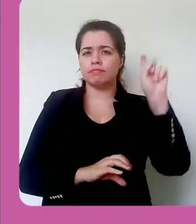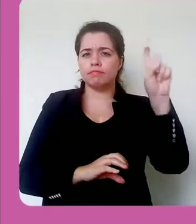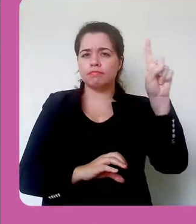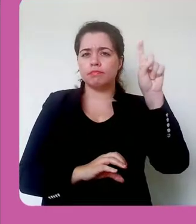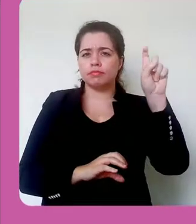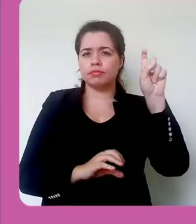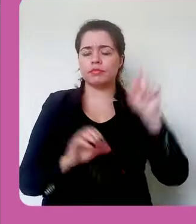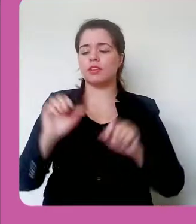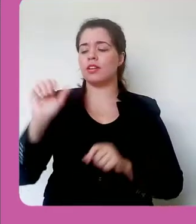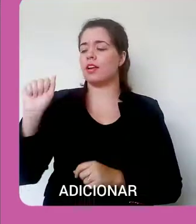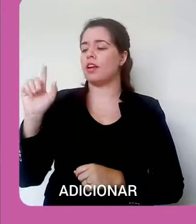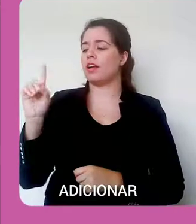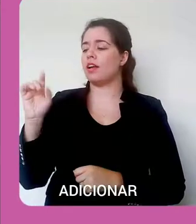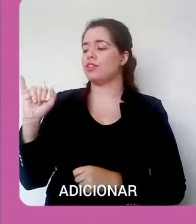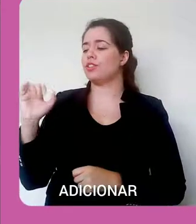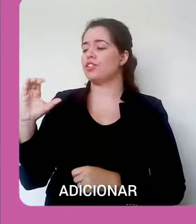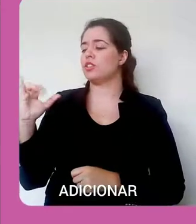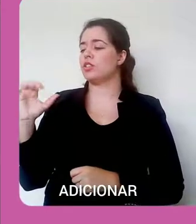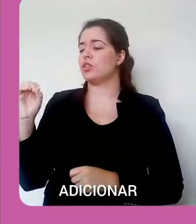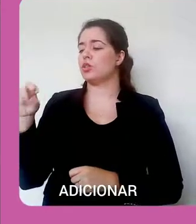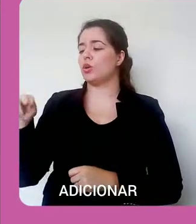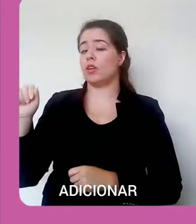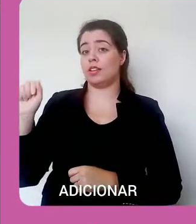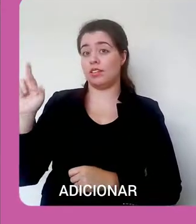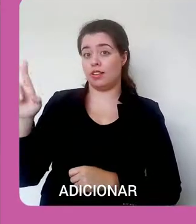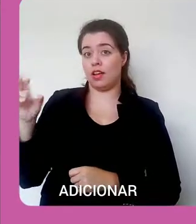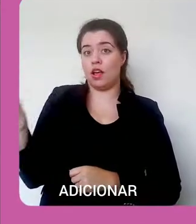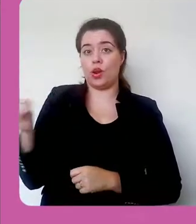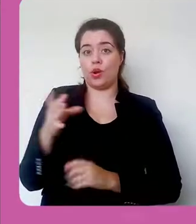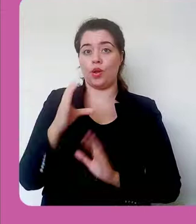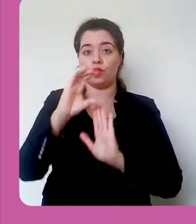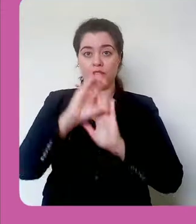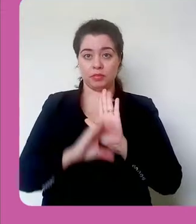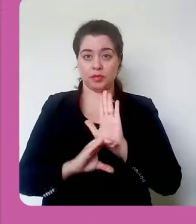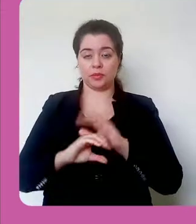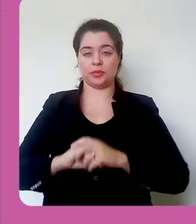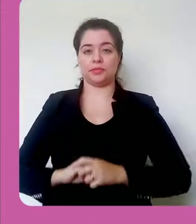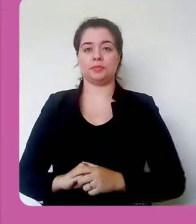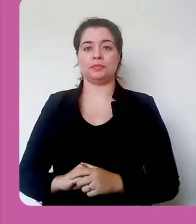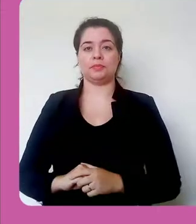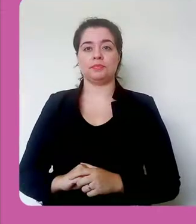adicionar um novo capítulo, eu vou pegar aqui esse meu capítulo 2.